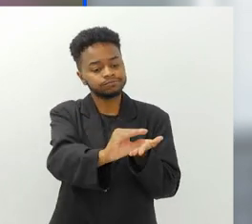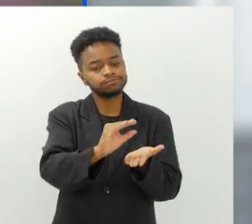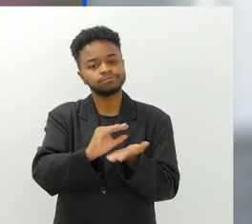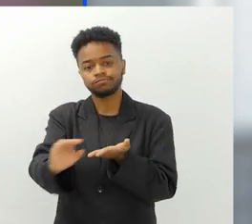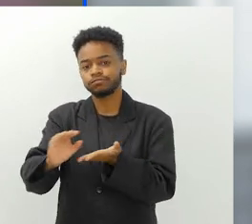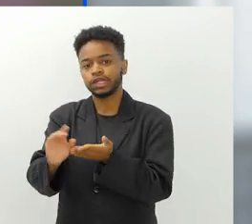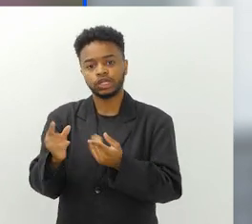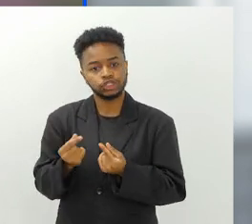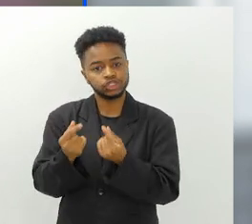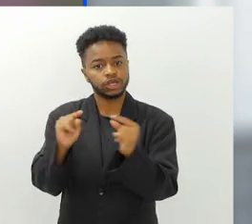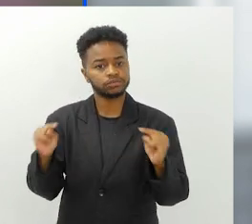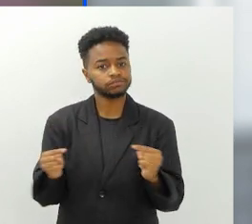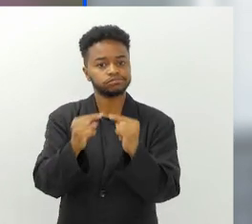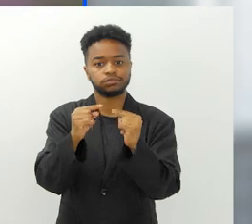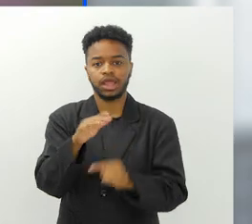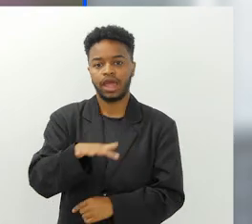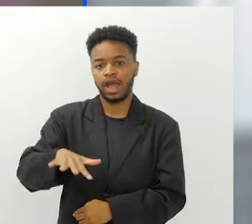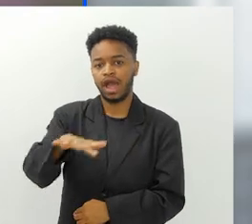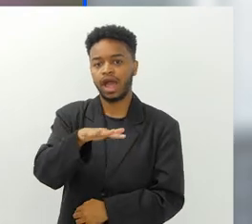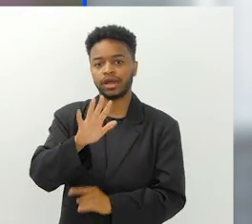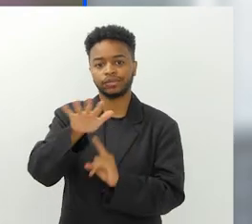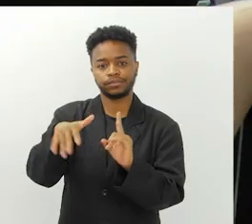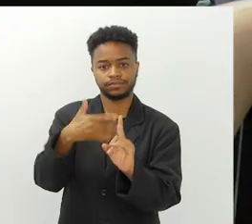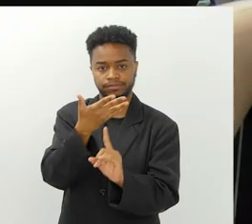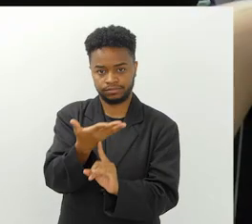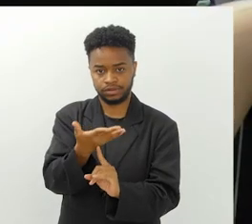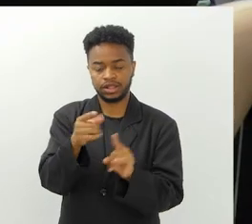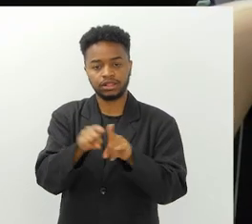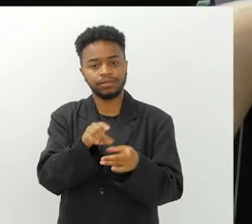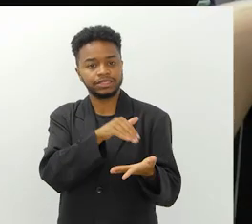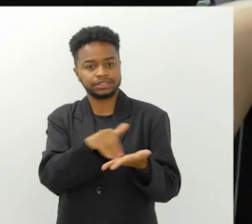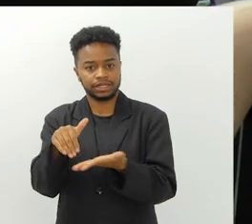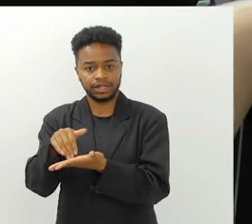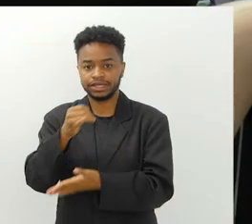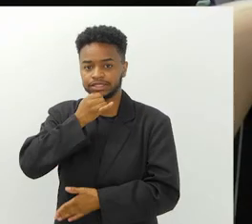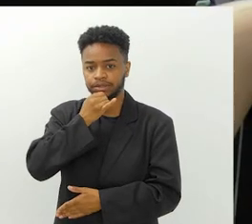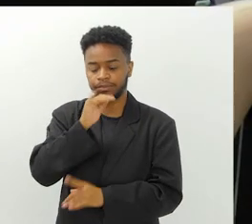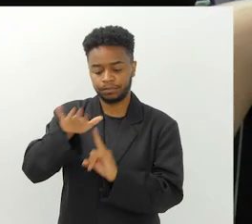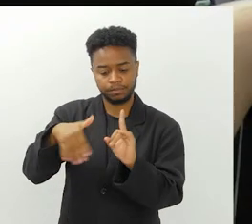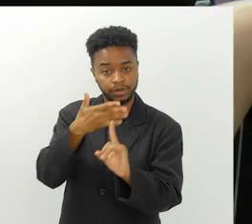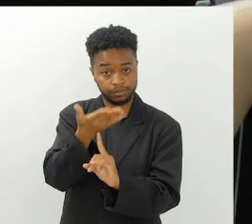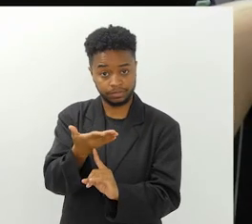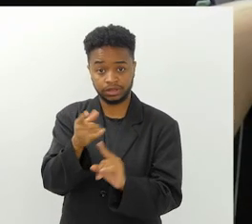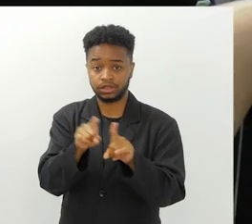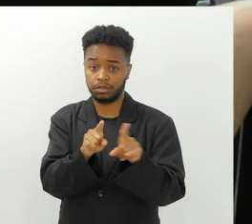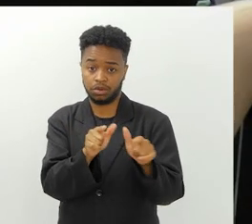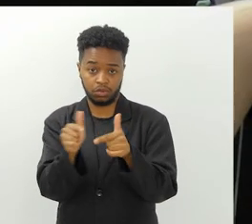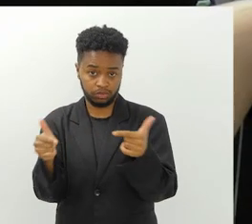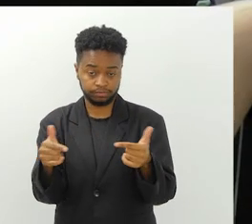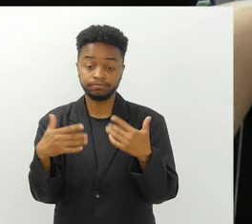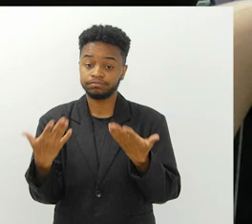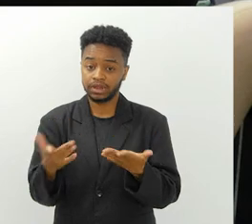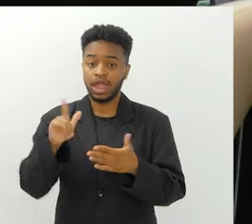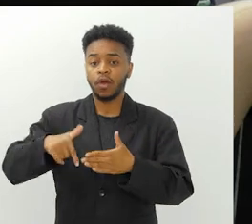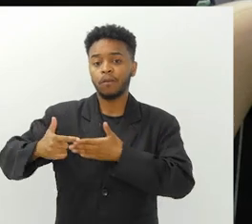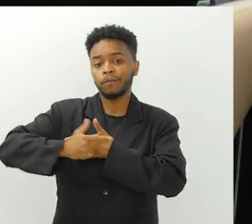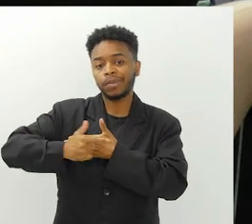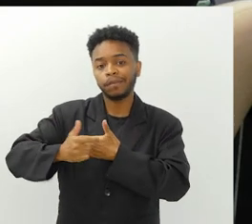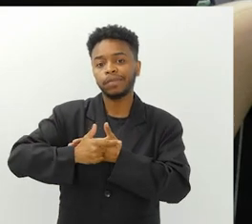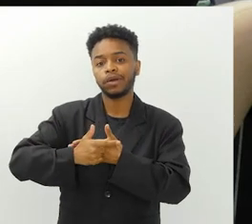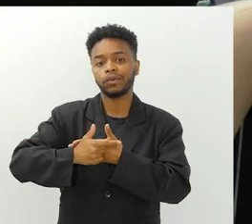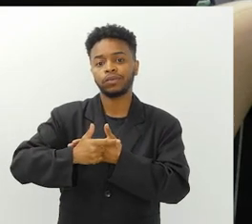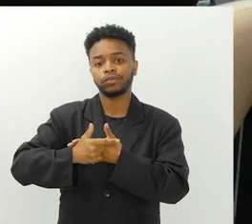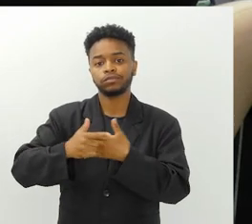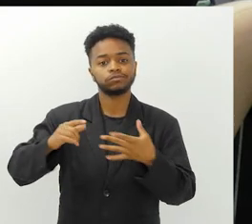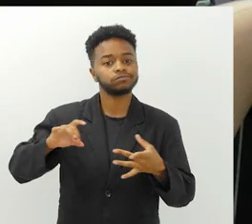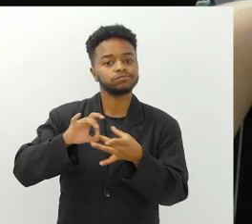destinar mais recursos para as áreas de meio ambiente, secretarias, por exemplo, de meio ambiente, etc. Então, esse é o